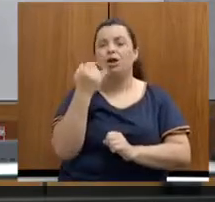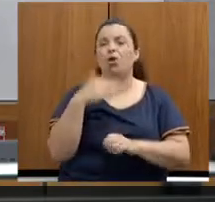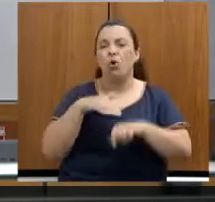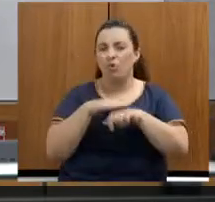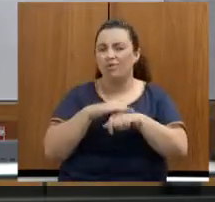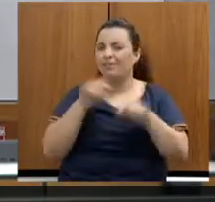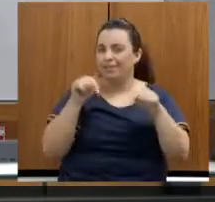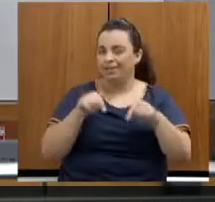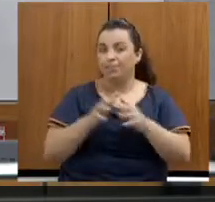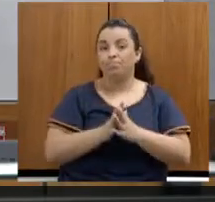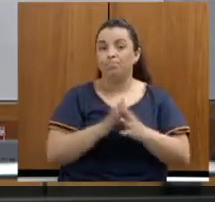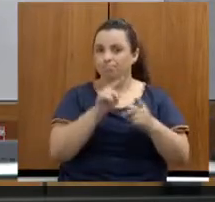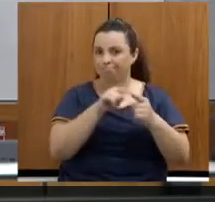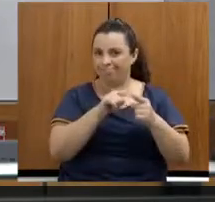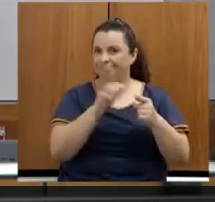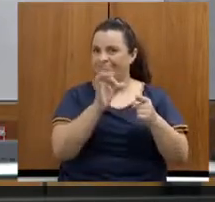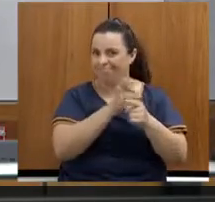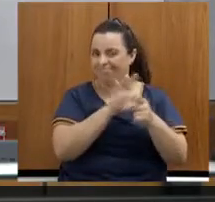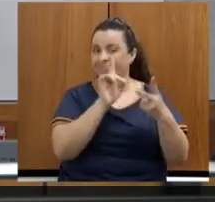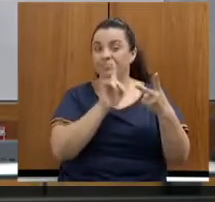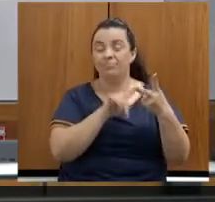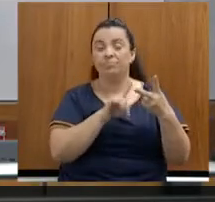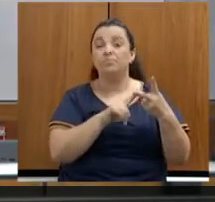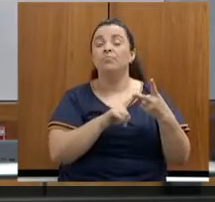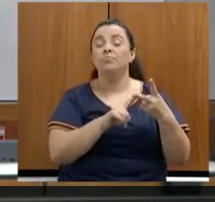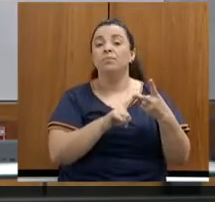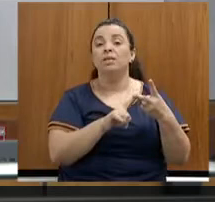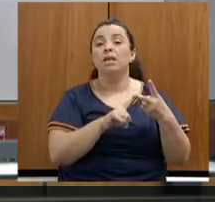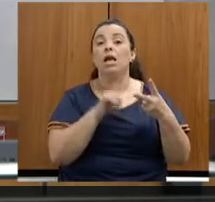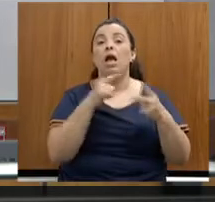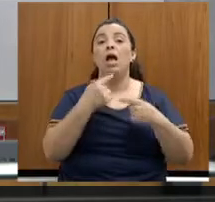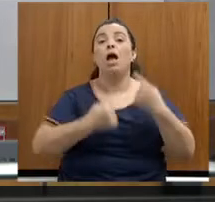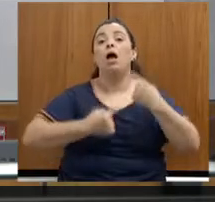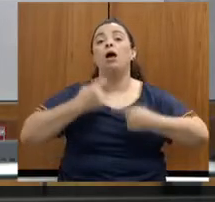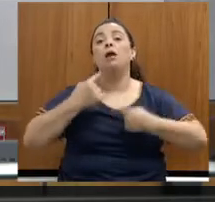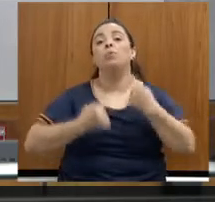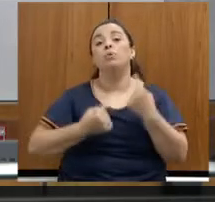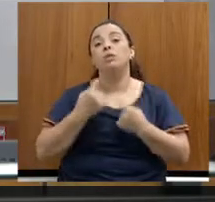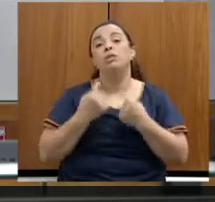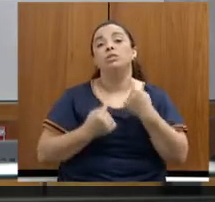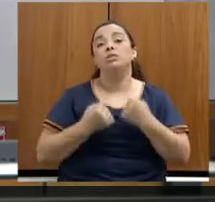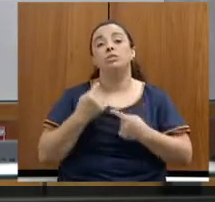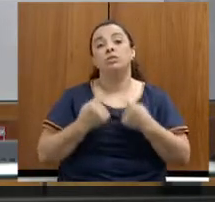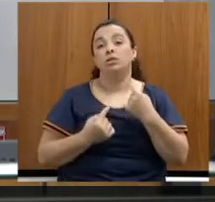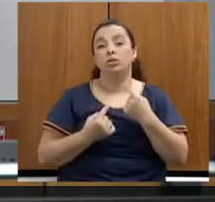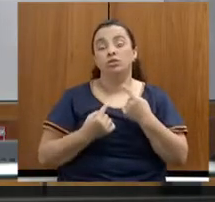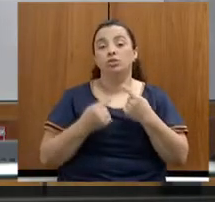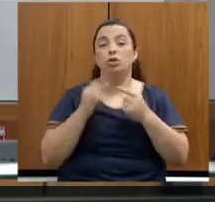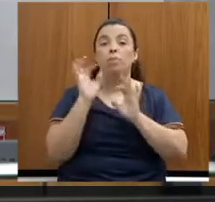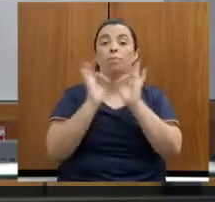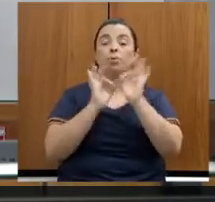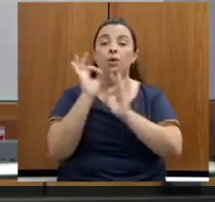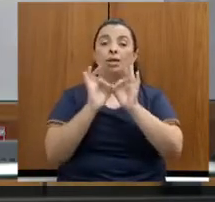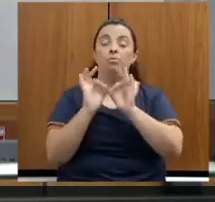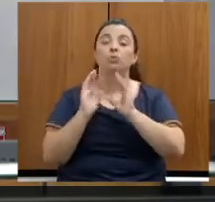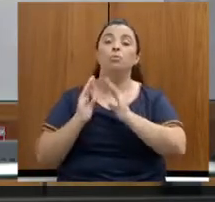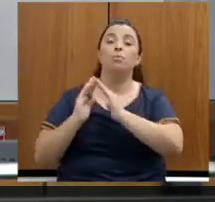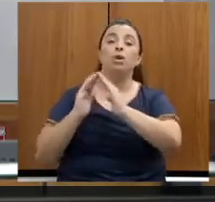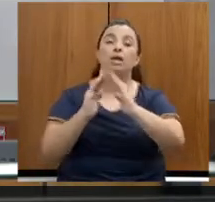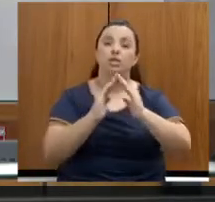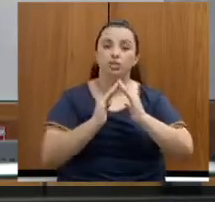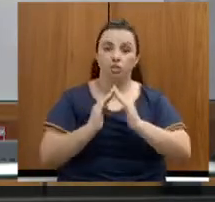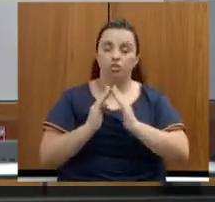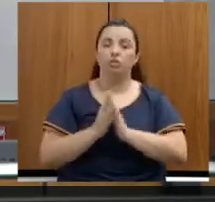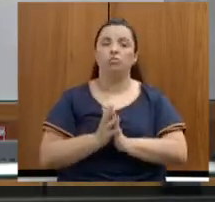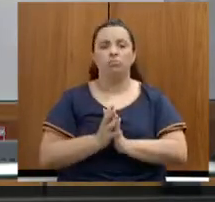A segunda questão é sobre a política de programa habitacional. Um